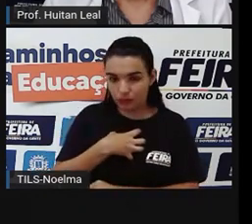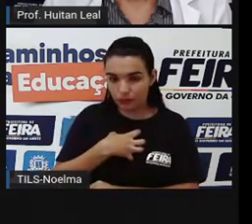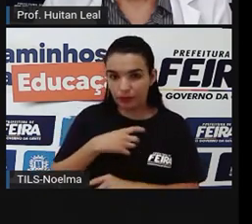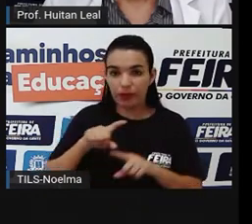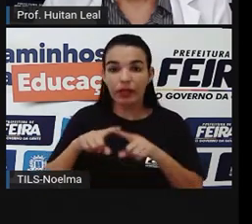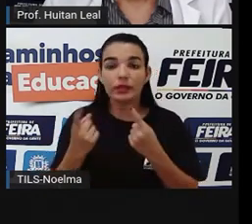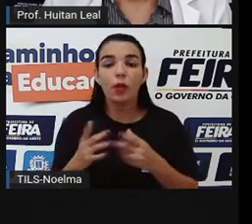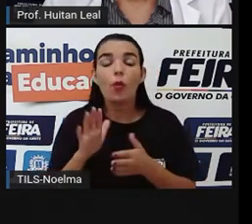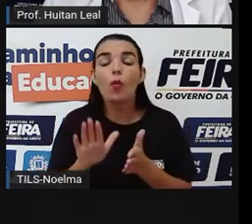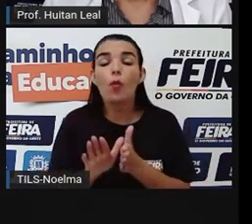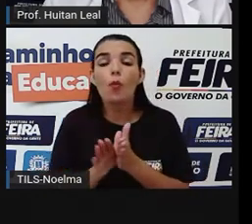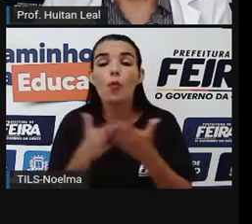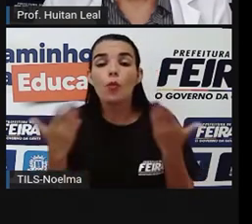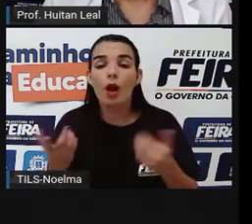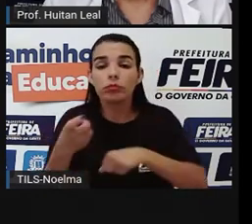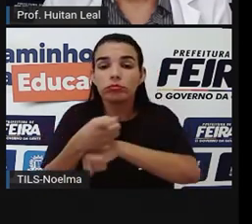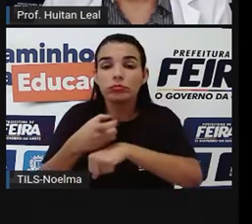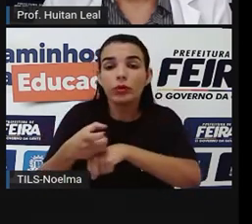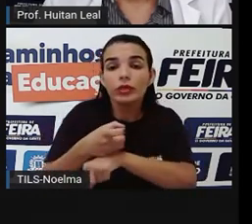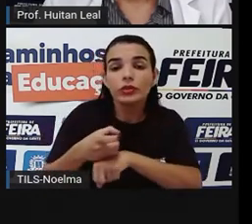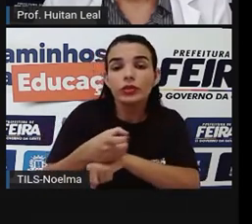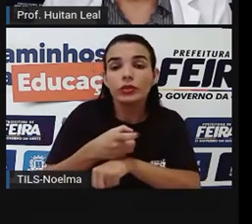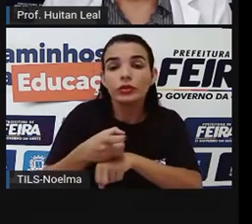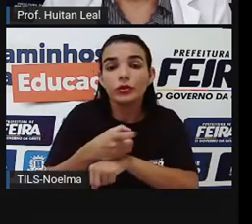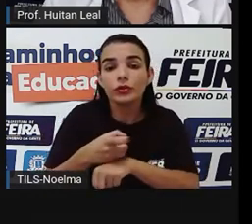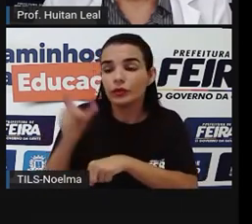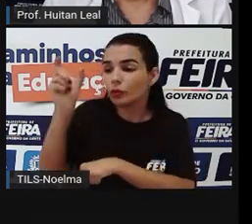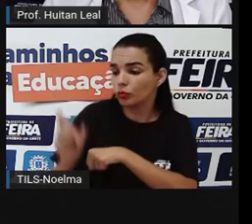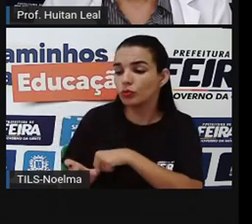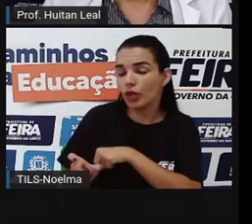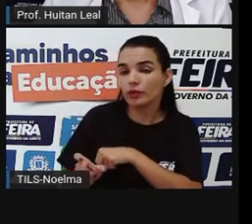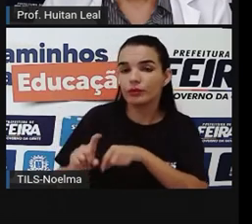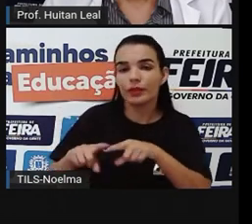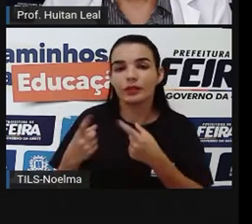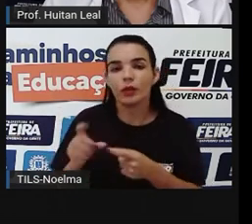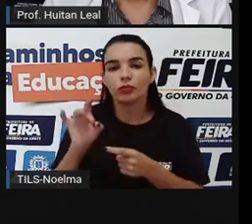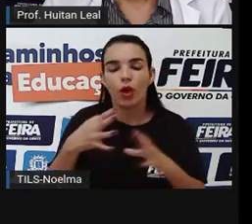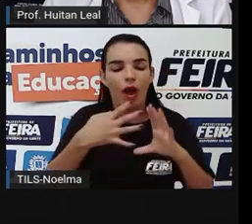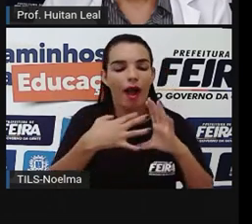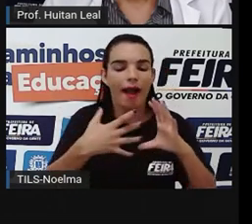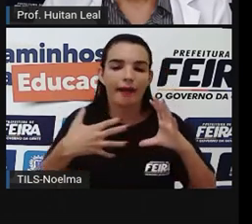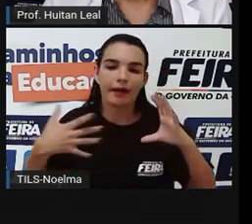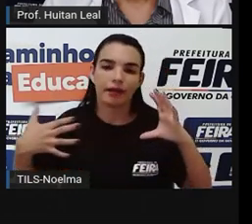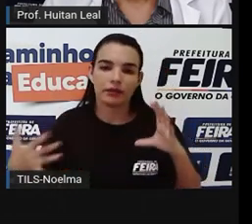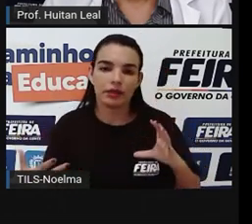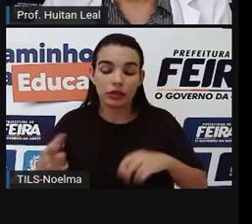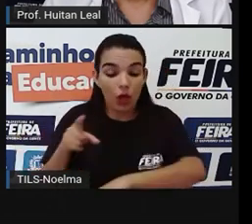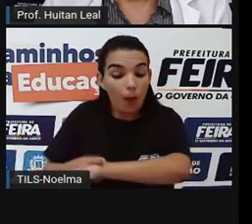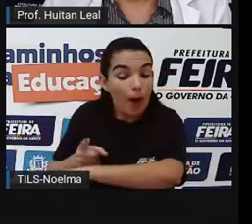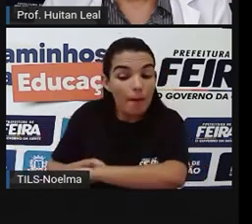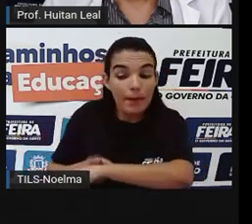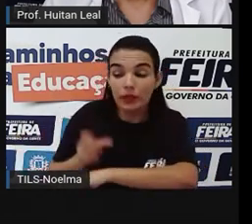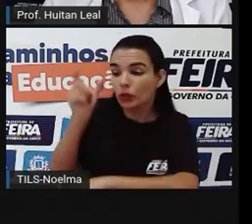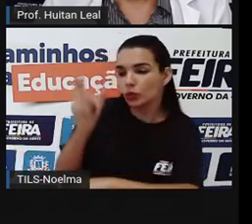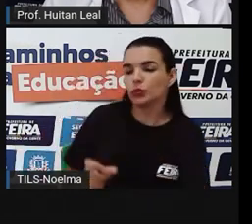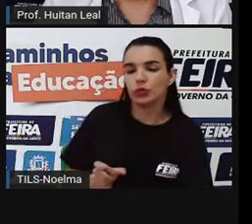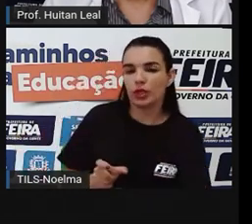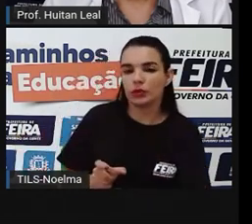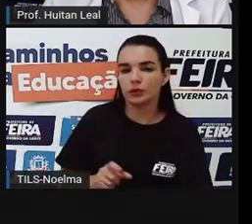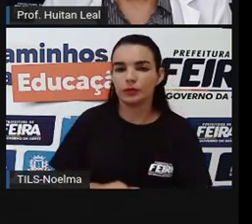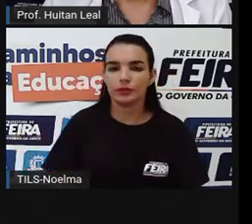resfriado porque ele é um estado do sujeito. Uma característica momentânea do sujeito. Ok?